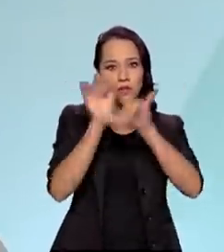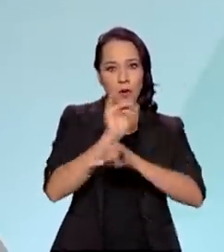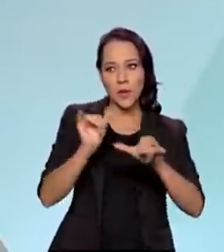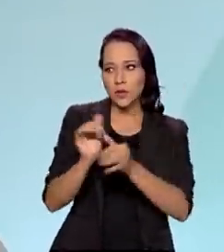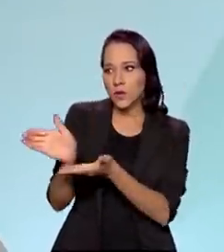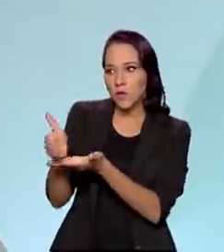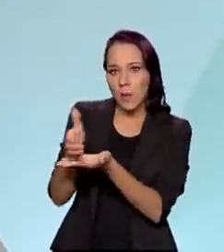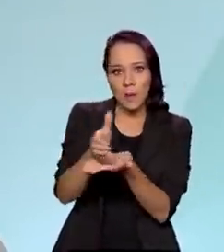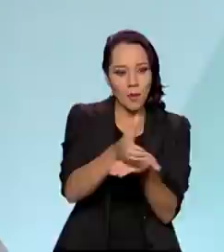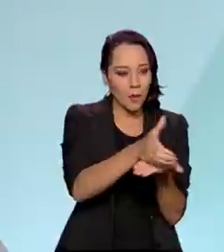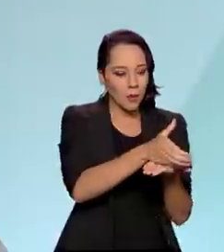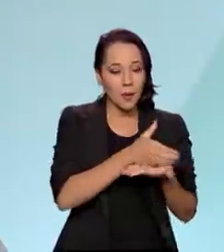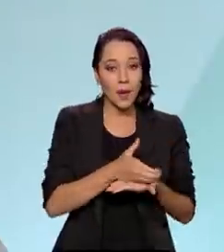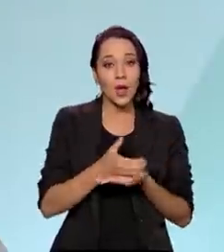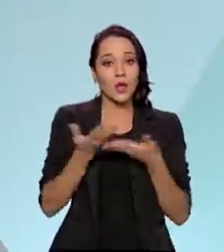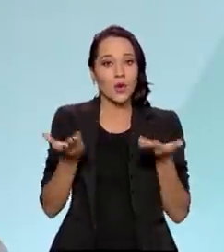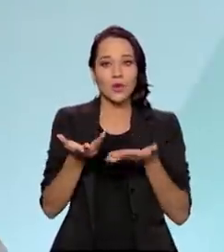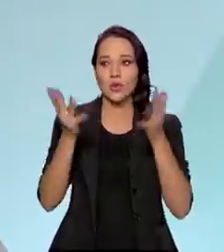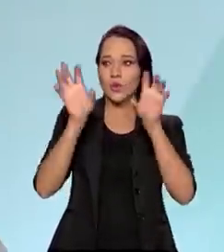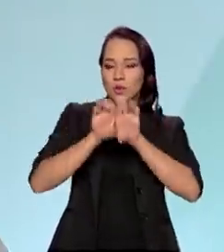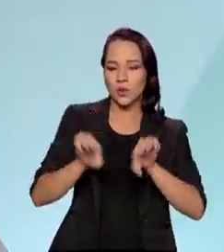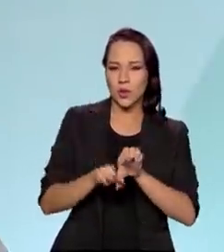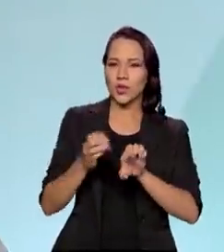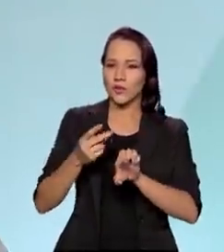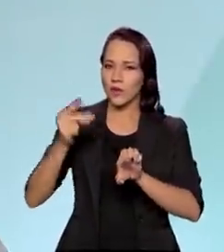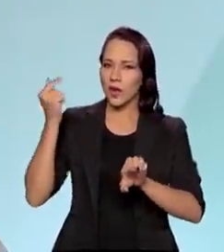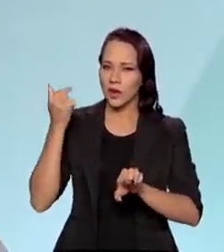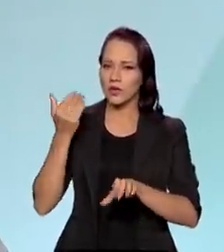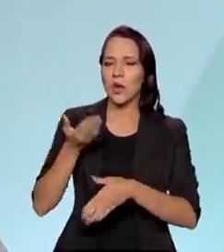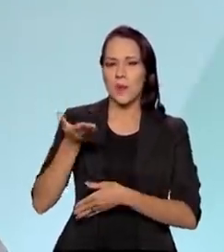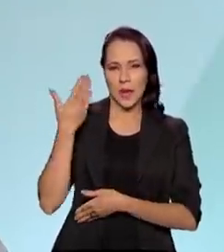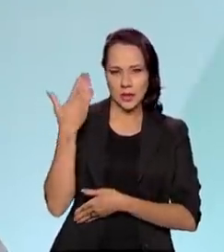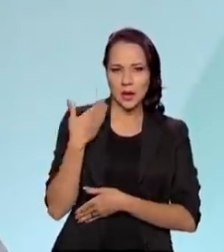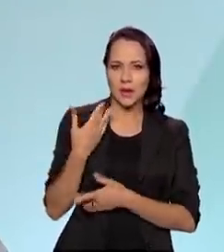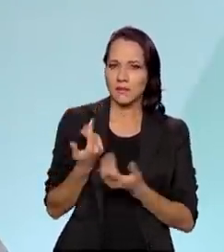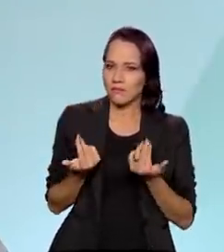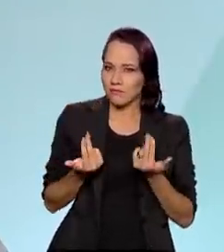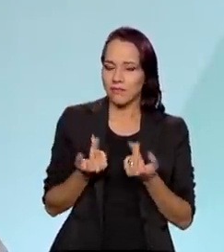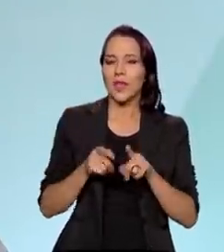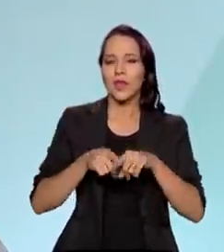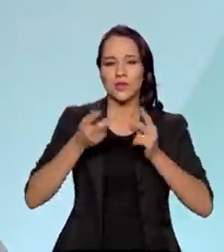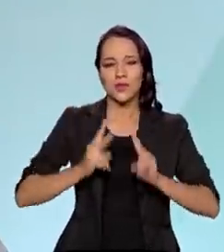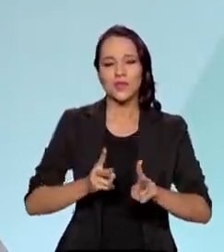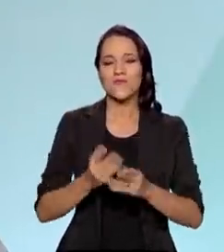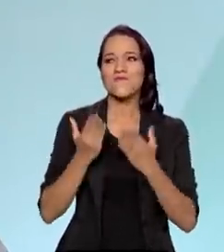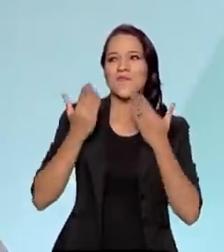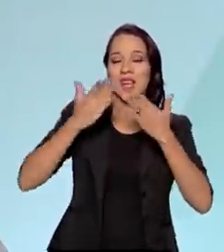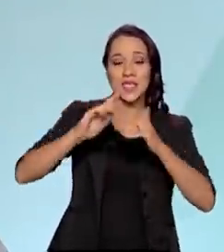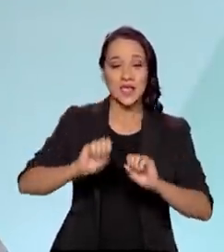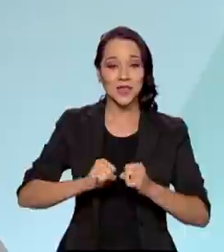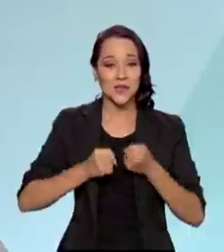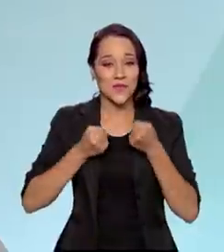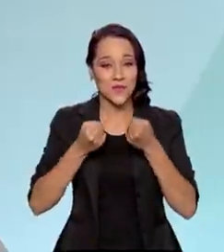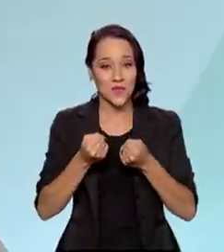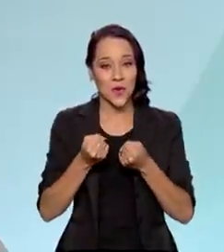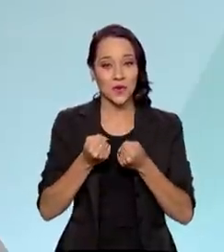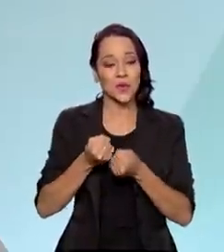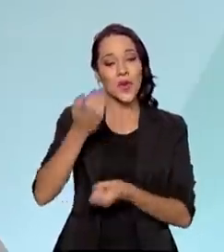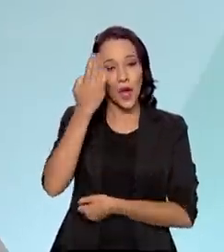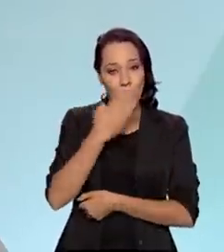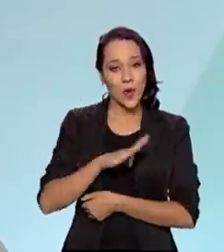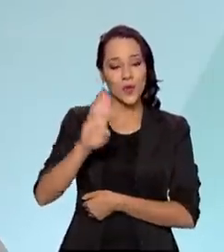hoje com uma estrutura diferenciada. Mas no passado não foi assim. E ainda assim, graças ao empenho, ao